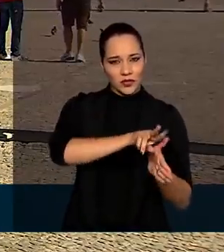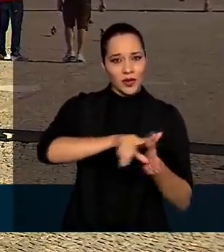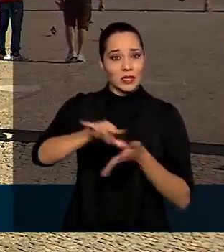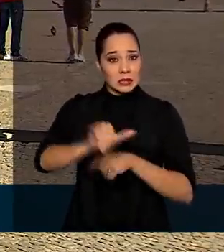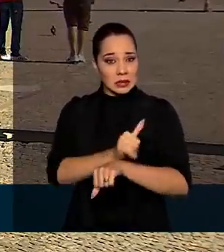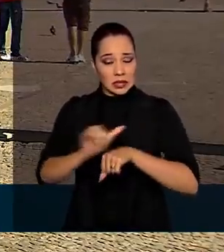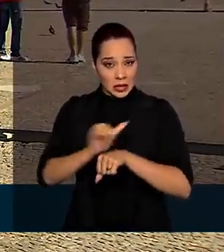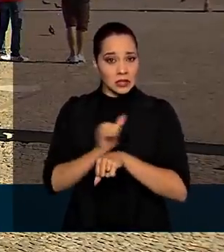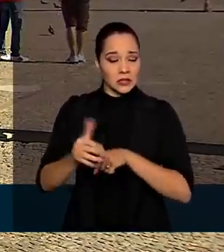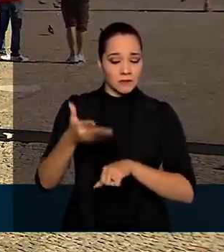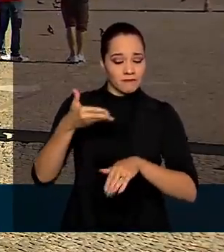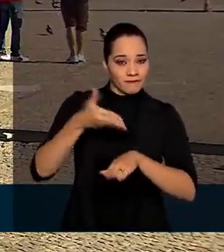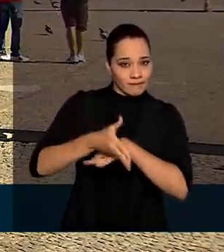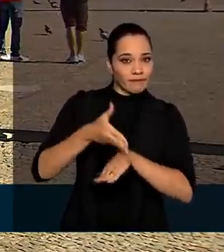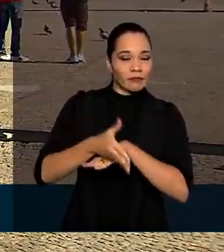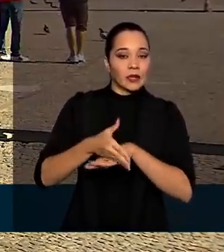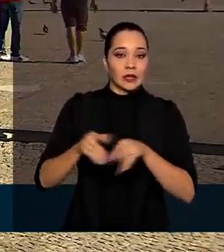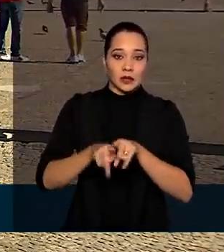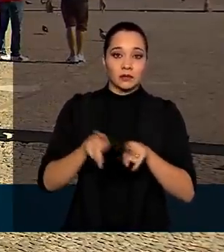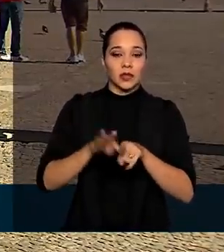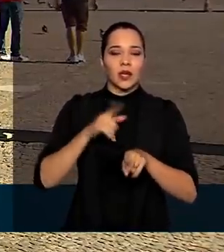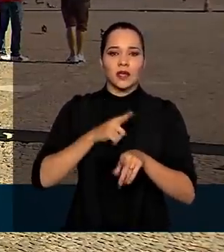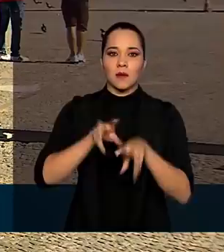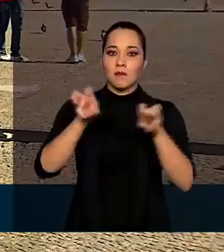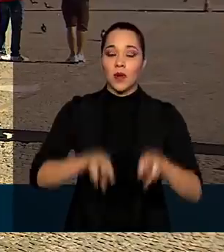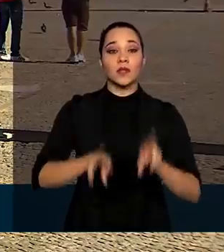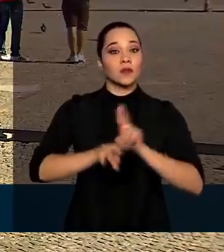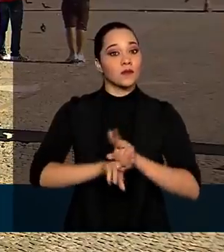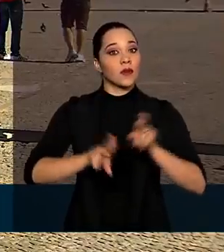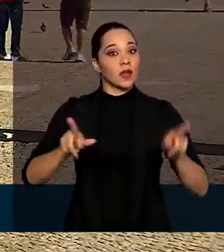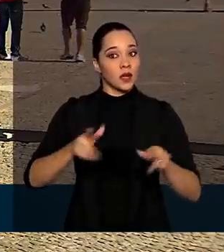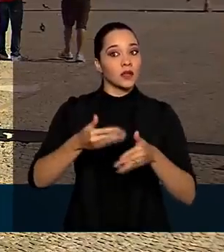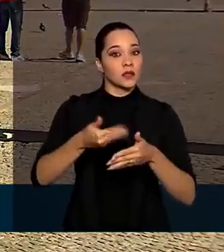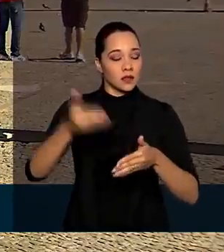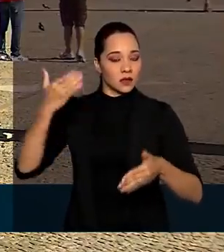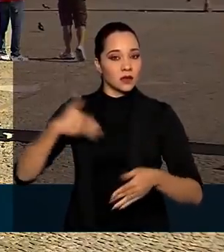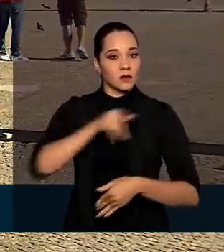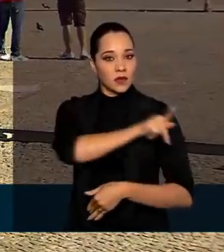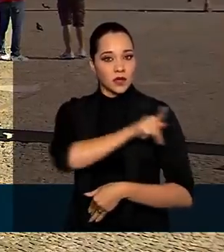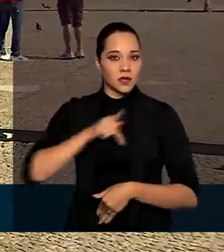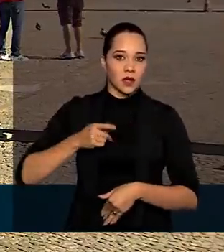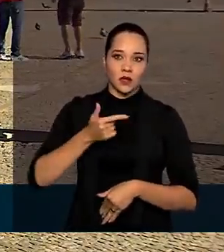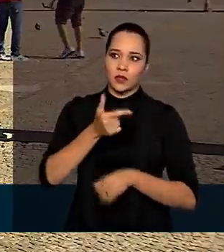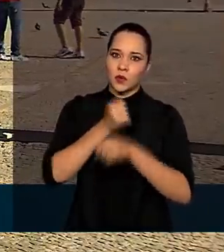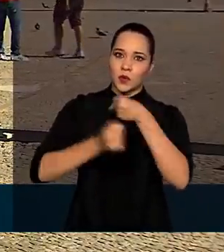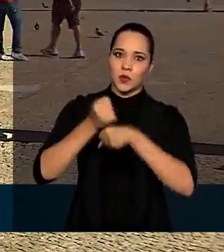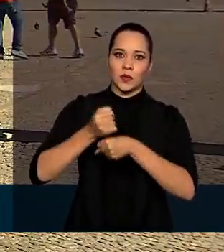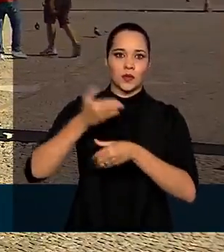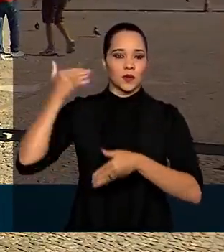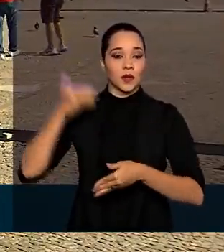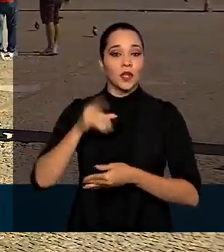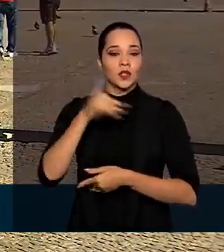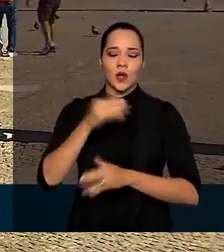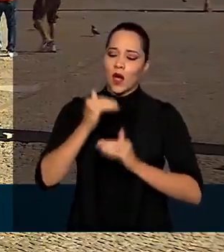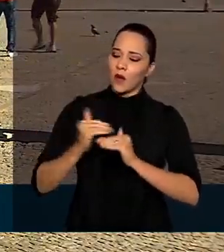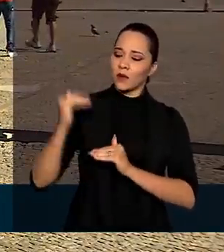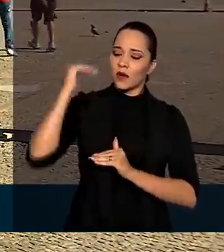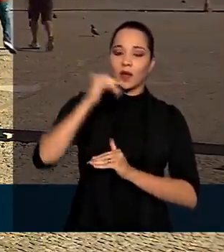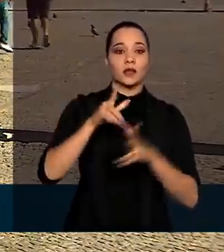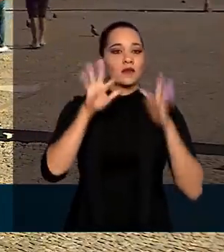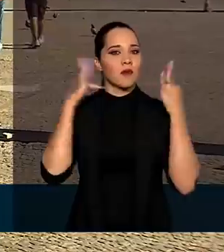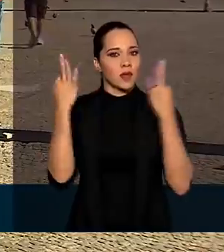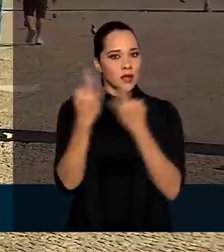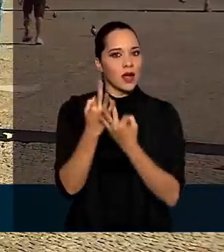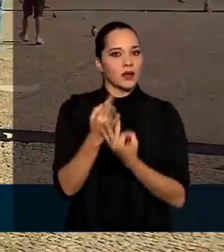medidas e restrições foram tomadas. Essa posse vai ser diferente das posses de outros presidentes em outros anos. Somente autoridades e familiares